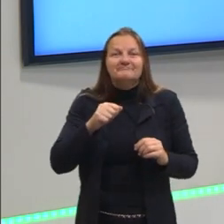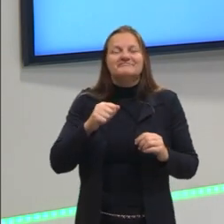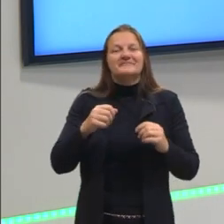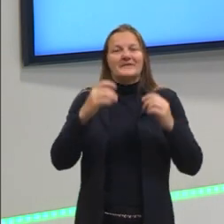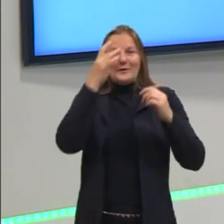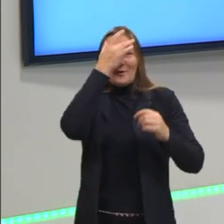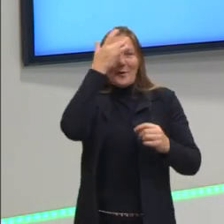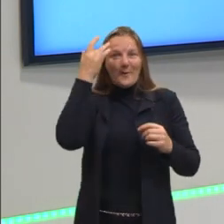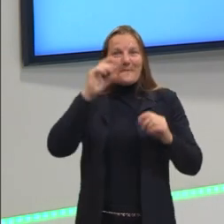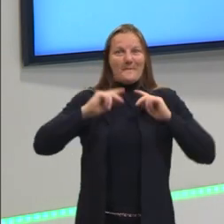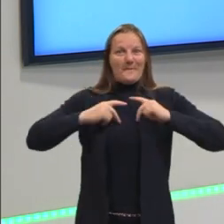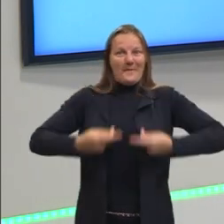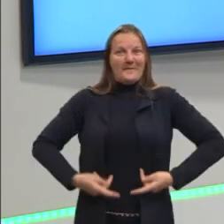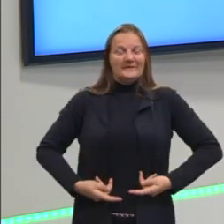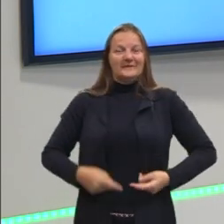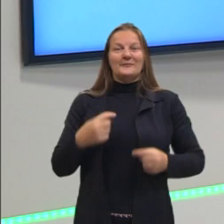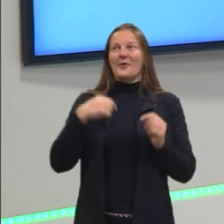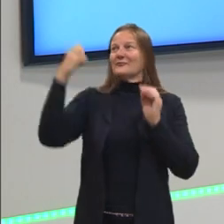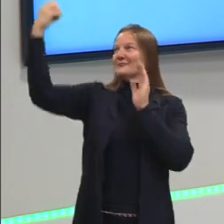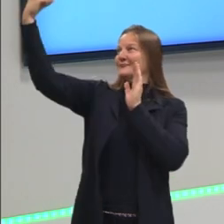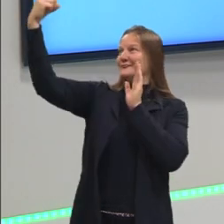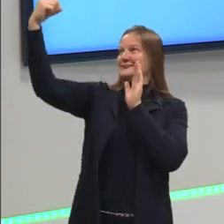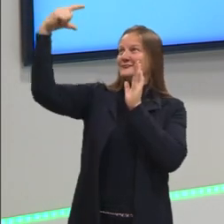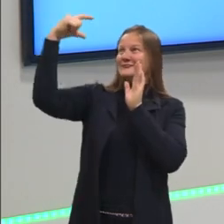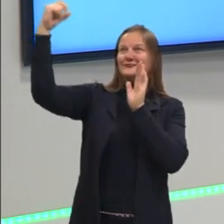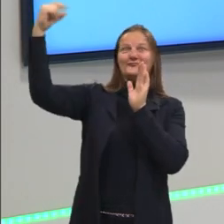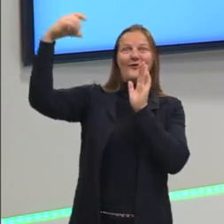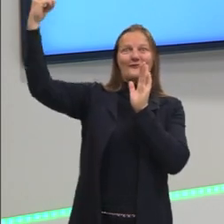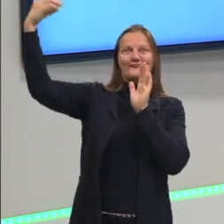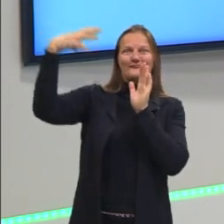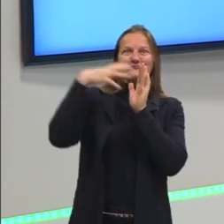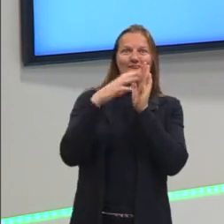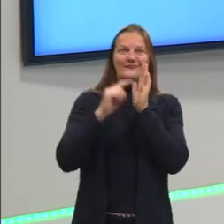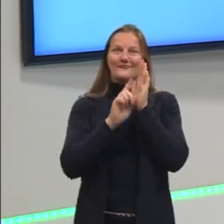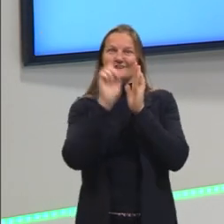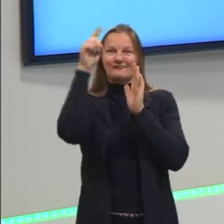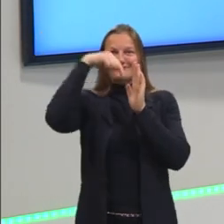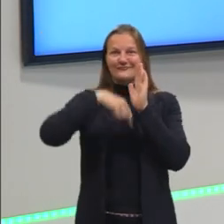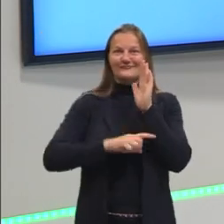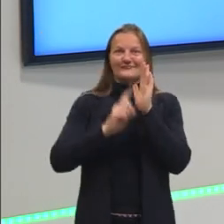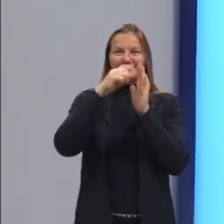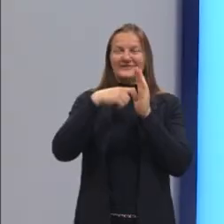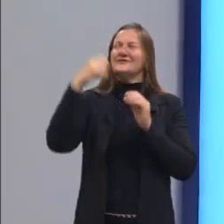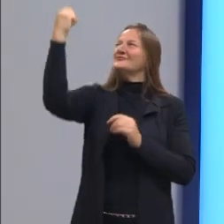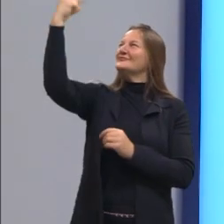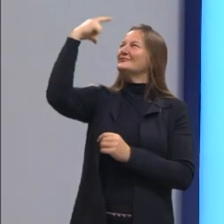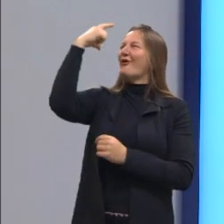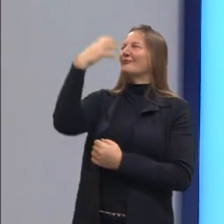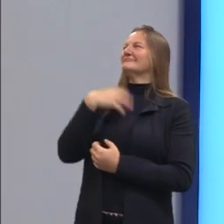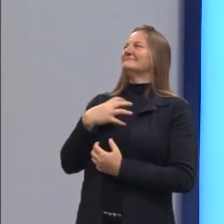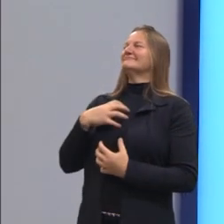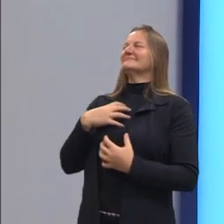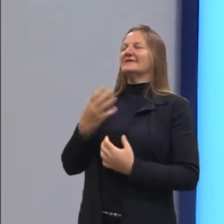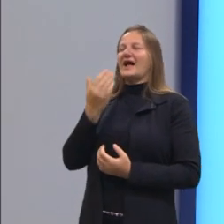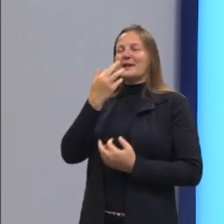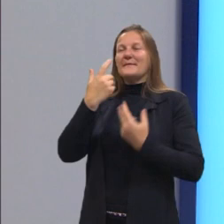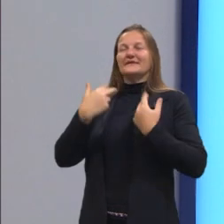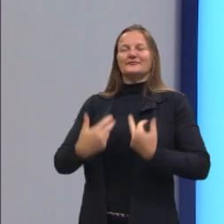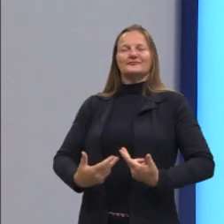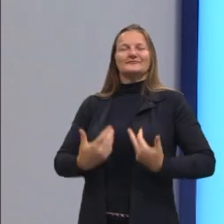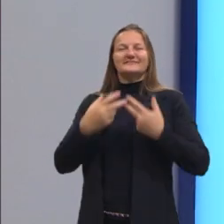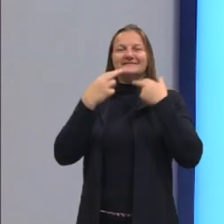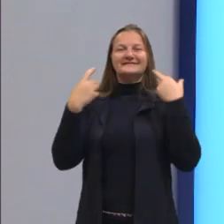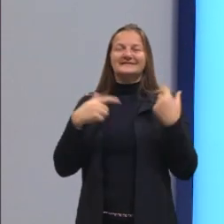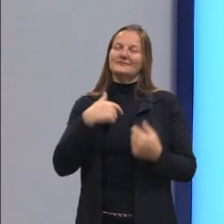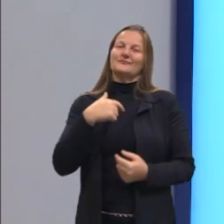seres humanos faríamos fotossíntese. Imagina que incrível. A gente, com fome, quer se alimentar, vai lá para o sol e se alimenta através da fotossíntese. Mas